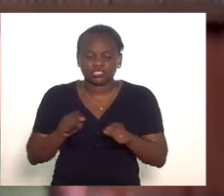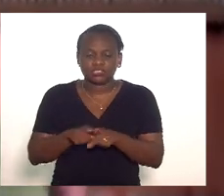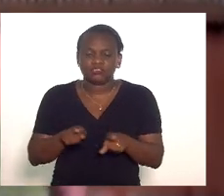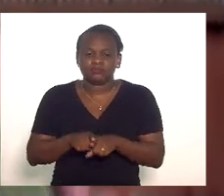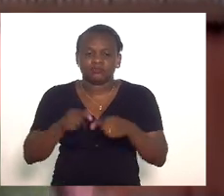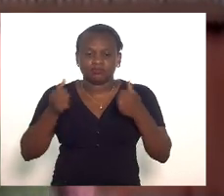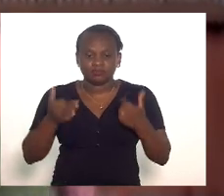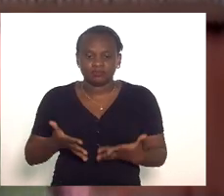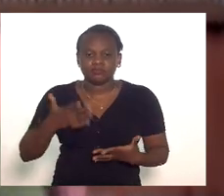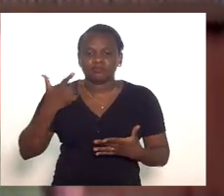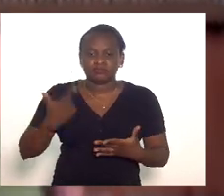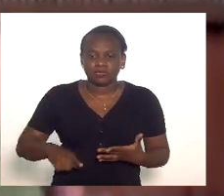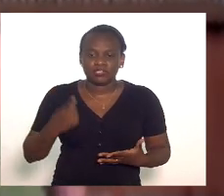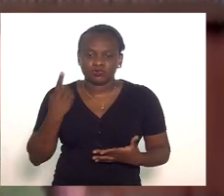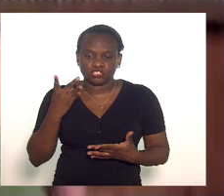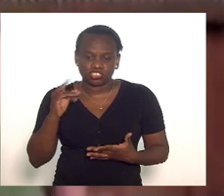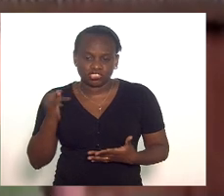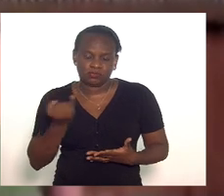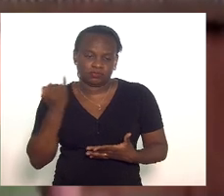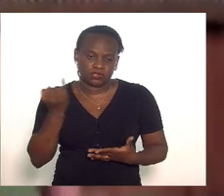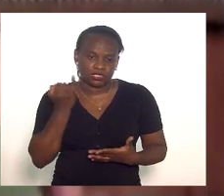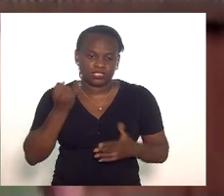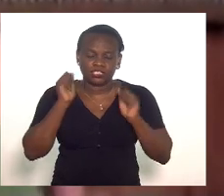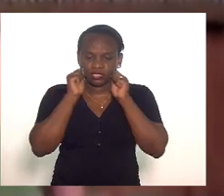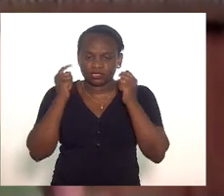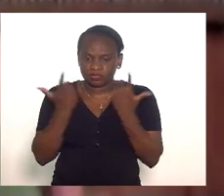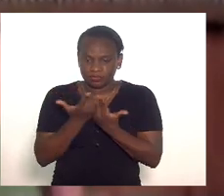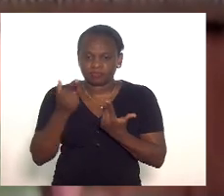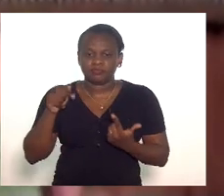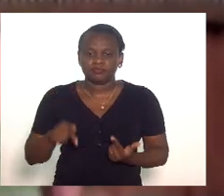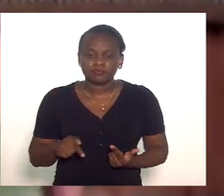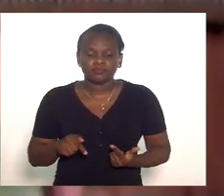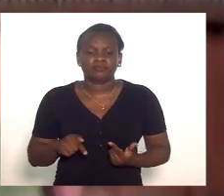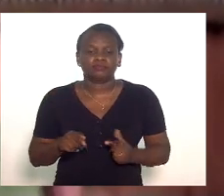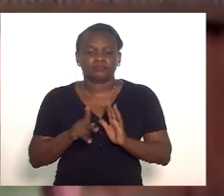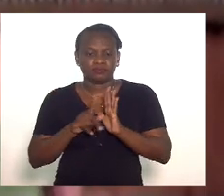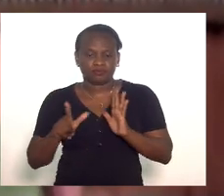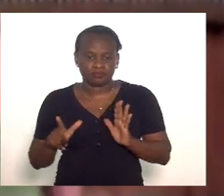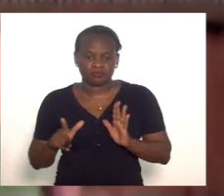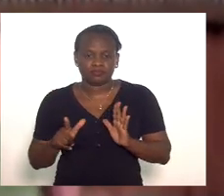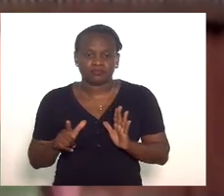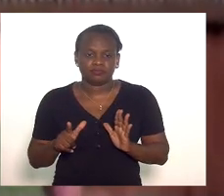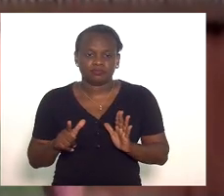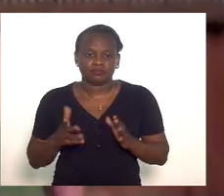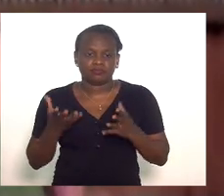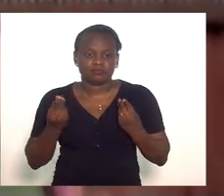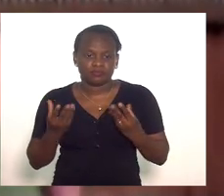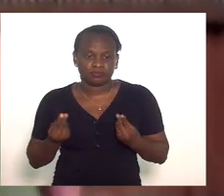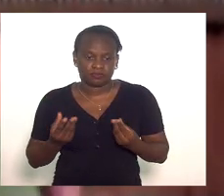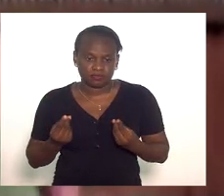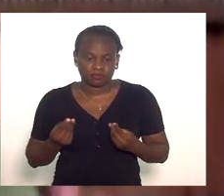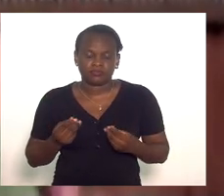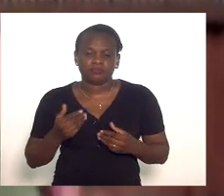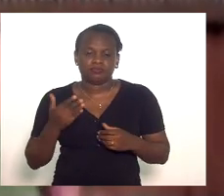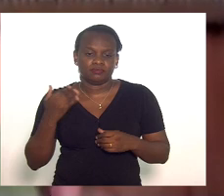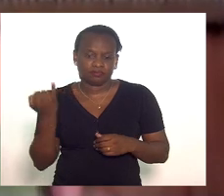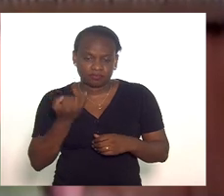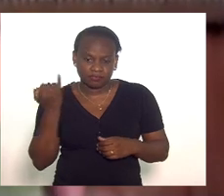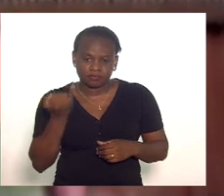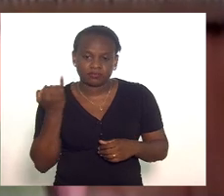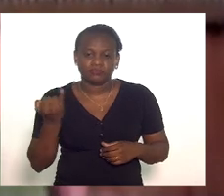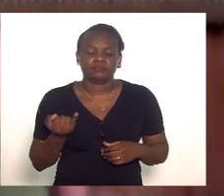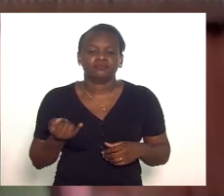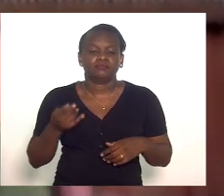dizer que mais um dia é importante na Assembleia Legislativa com projetos muito fundamentais